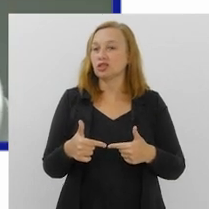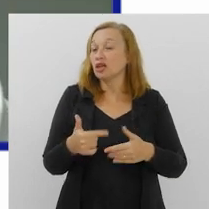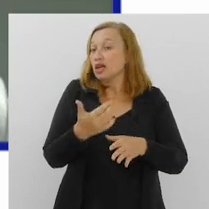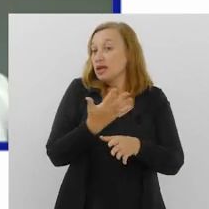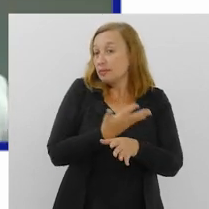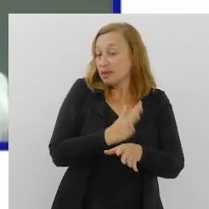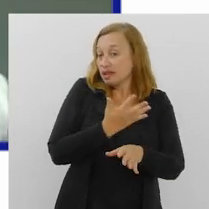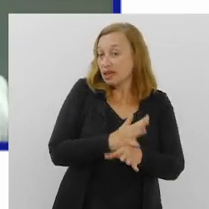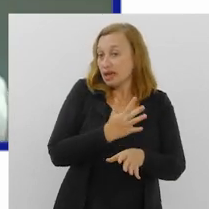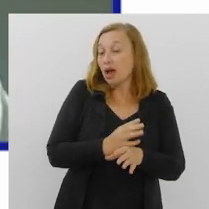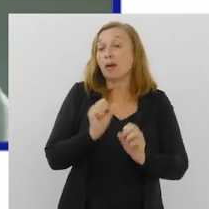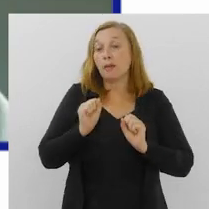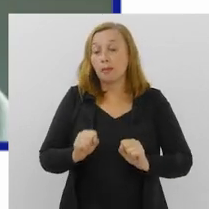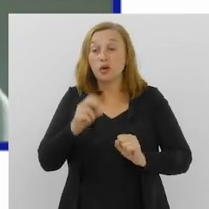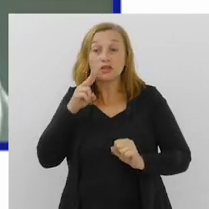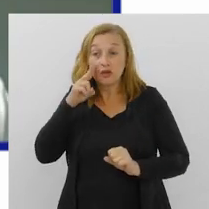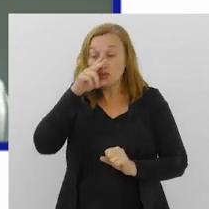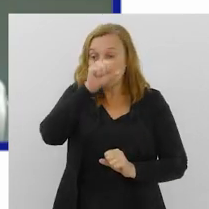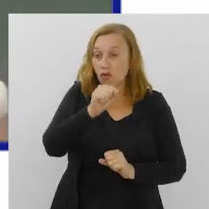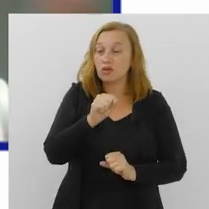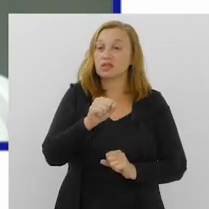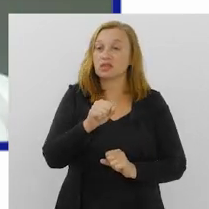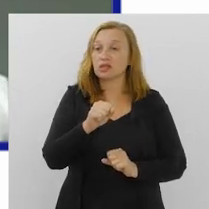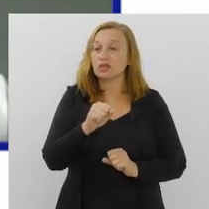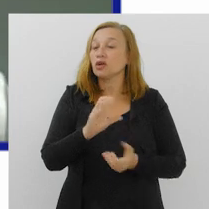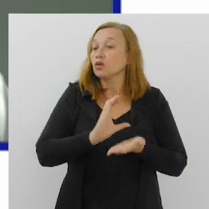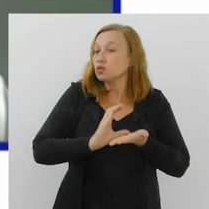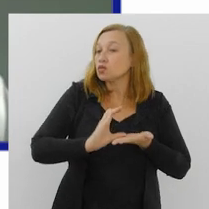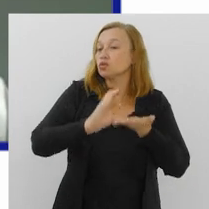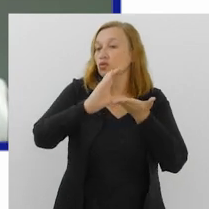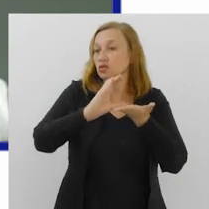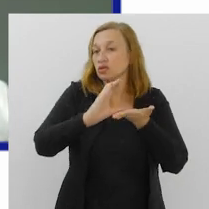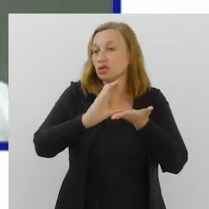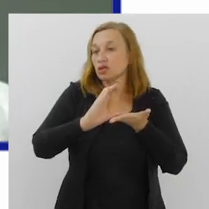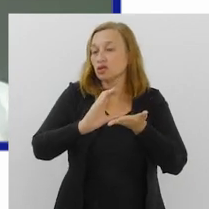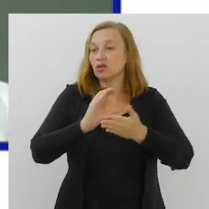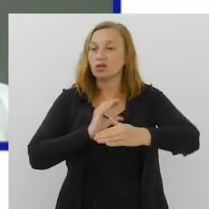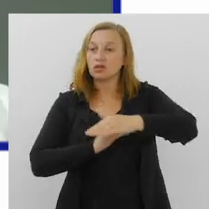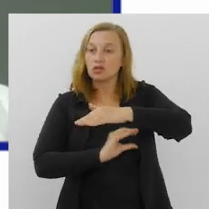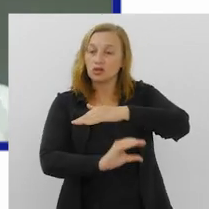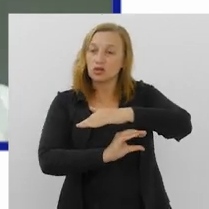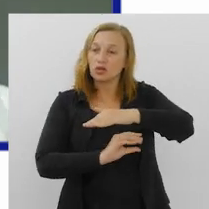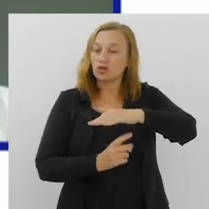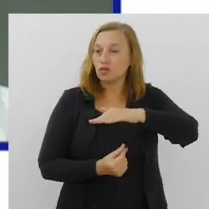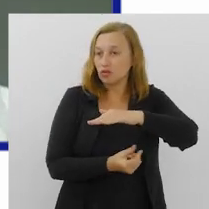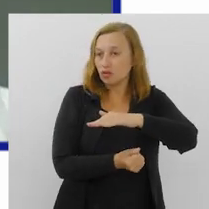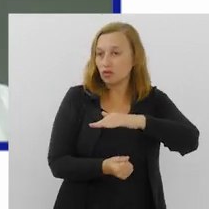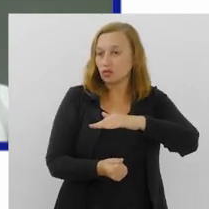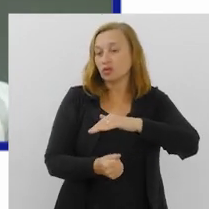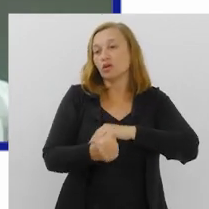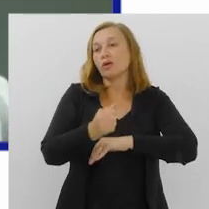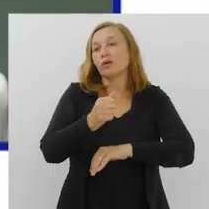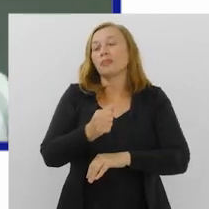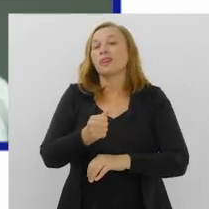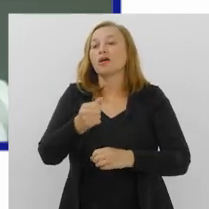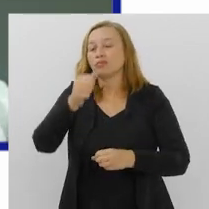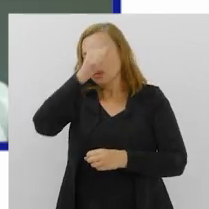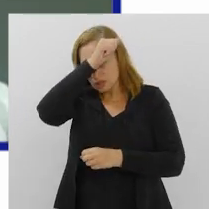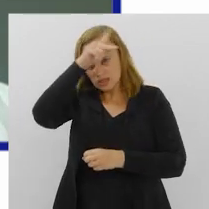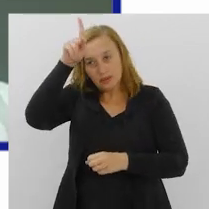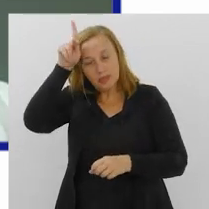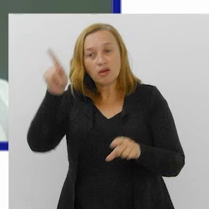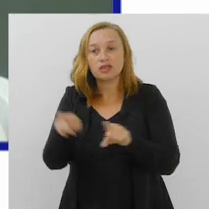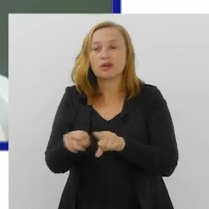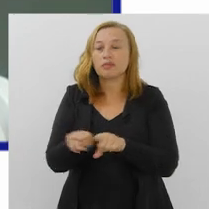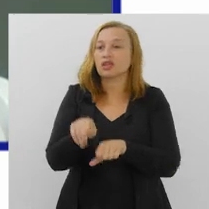colocado em prática, que a gente possa fortalecer os conselhos e os fundos municipais e o fundo estadual